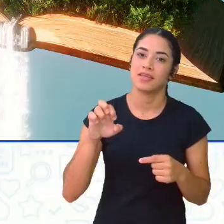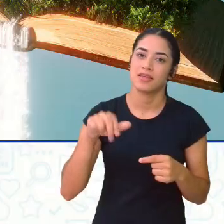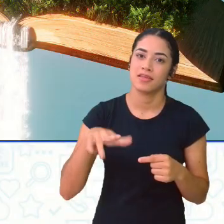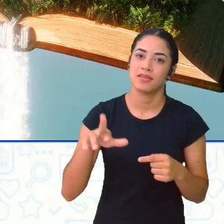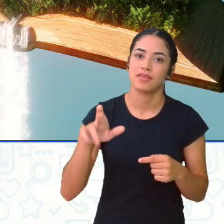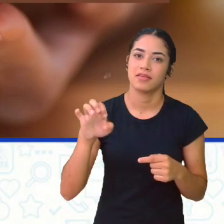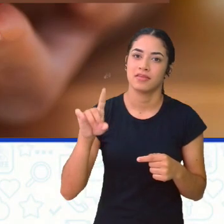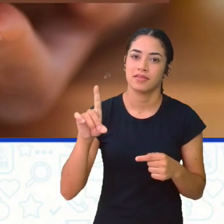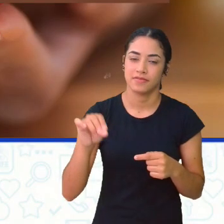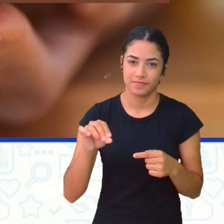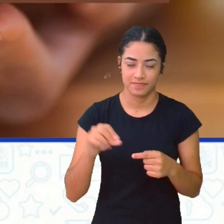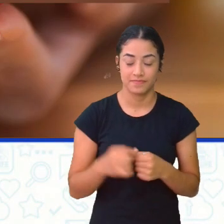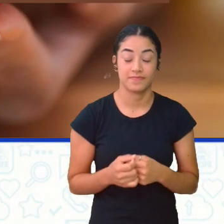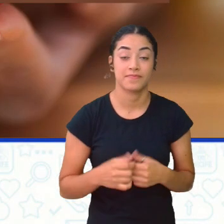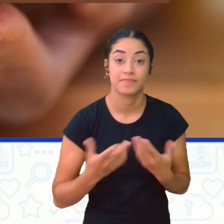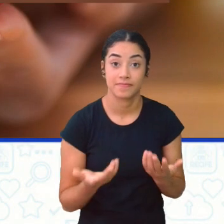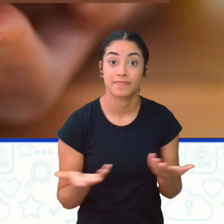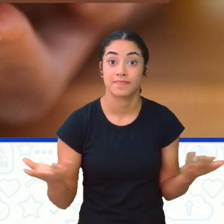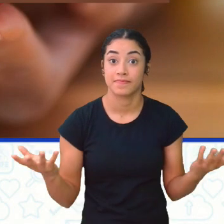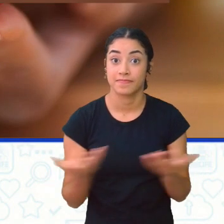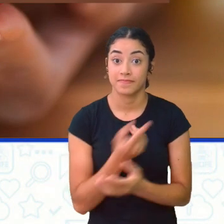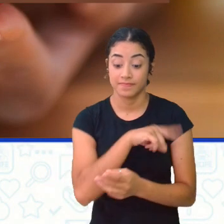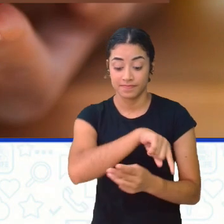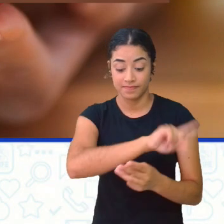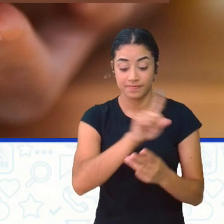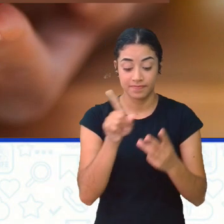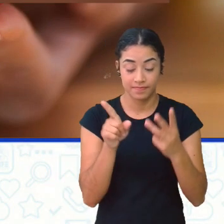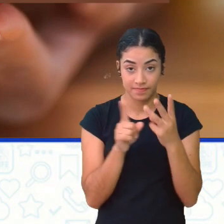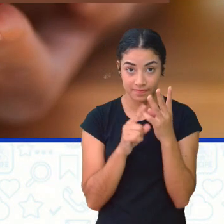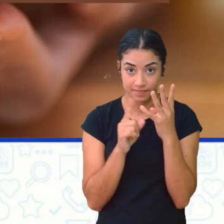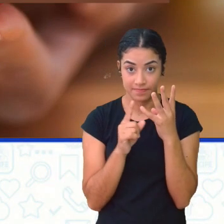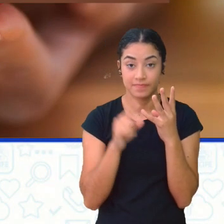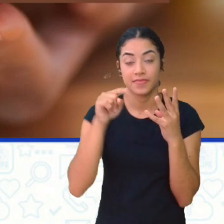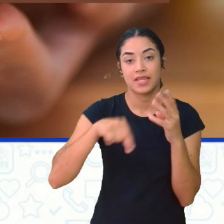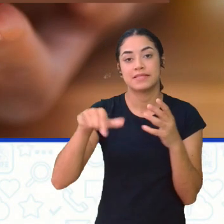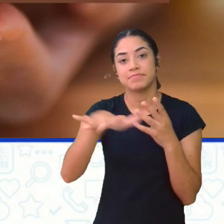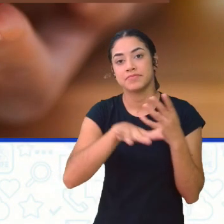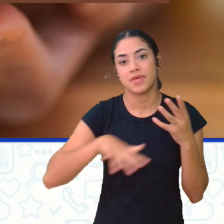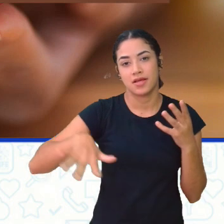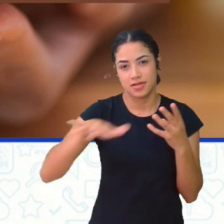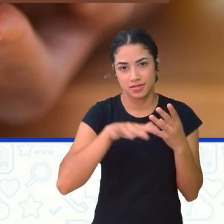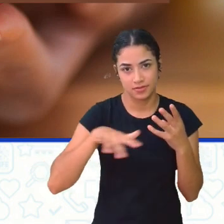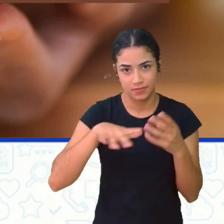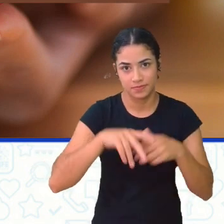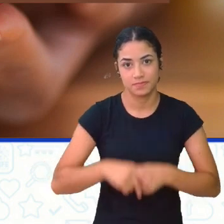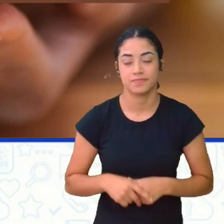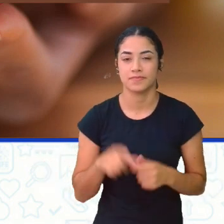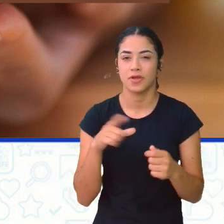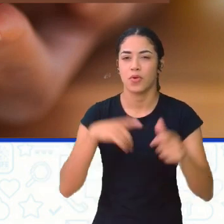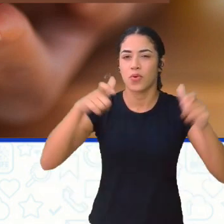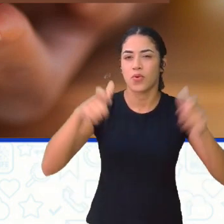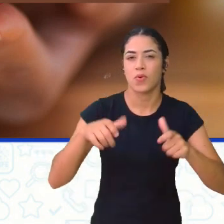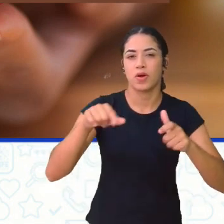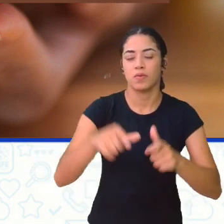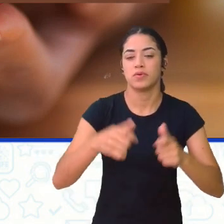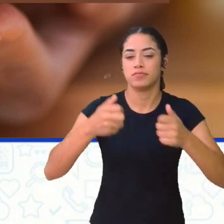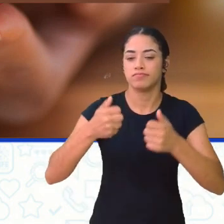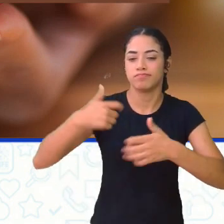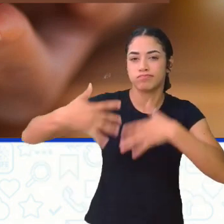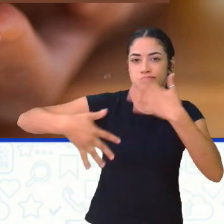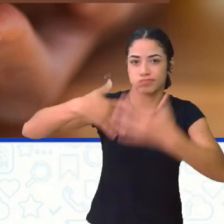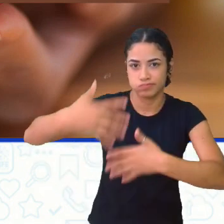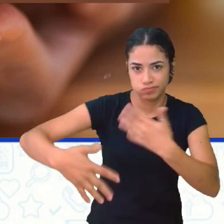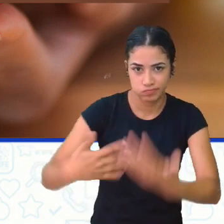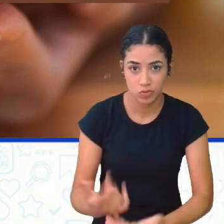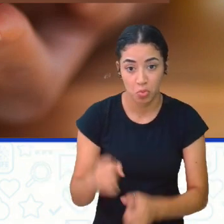que por último Não tem o narrador ainda Mas a gente tem o espaço O espaço da narrativa É o local Onde ela se desenvolve Ele pode ser físico